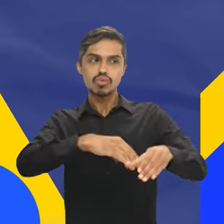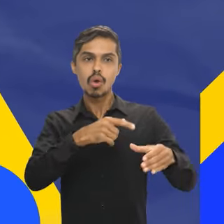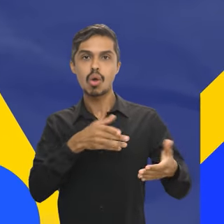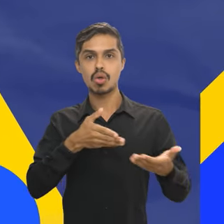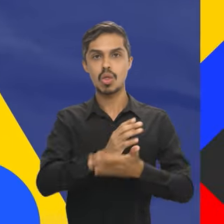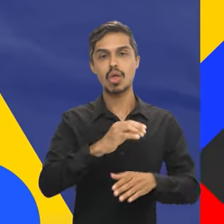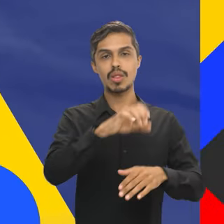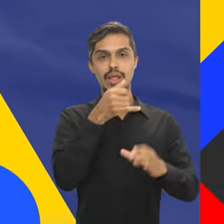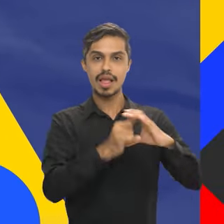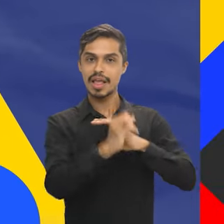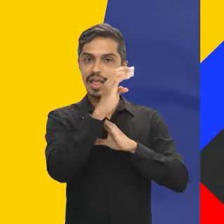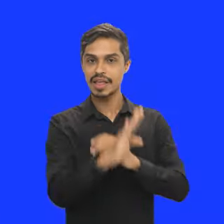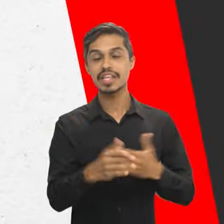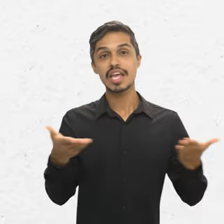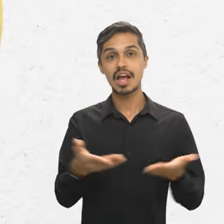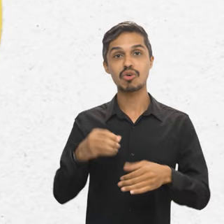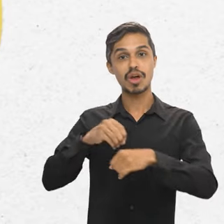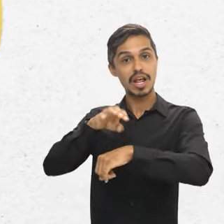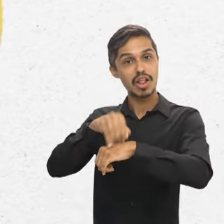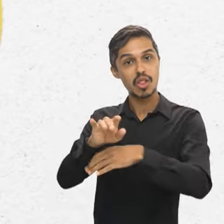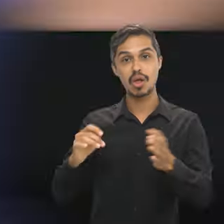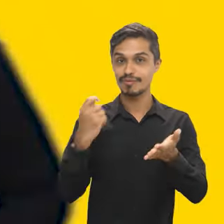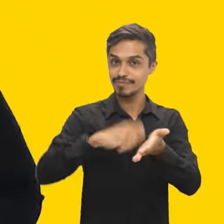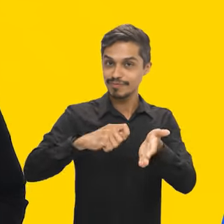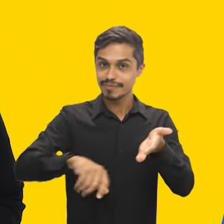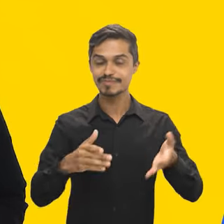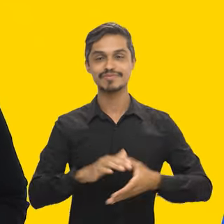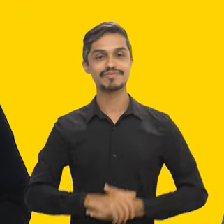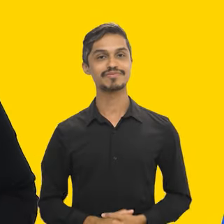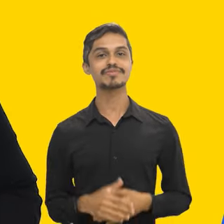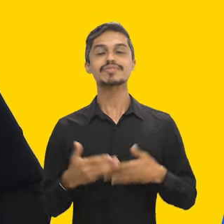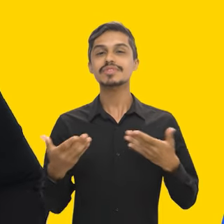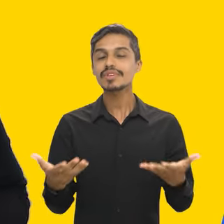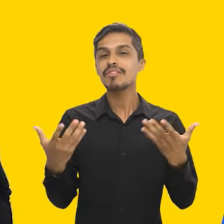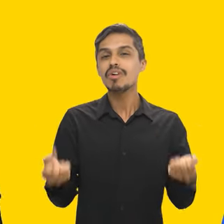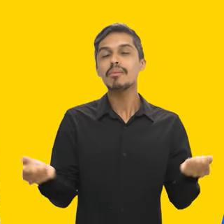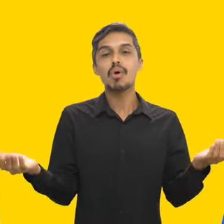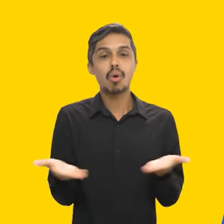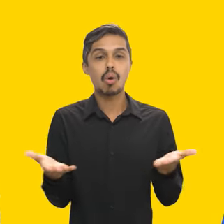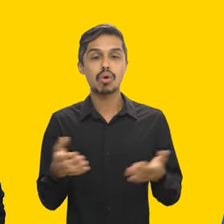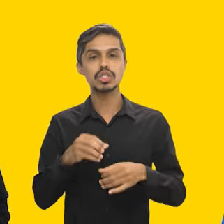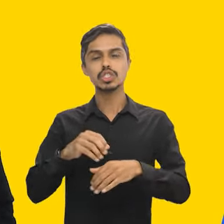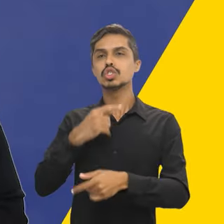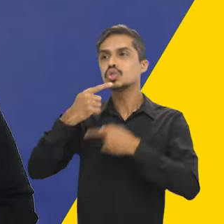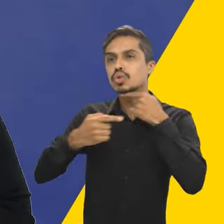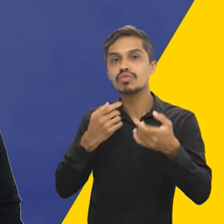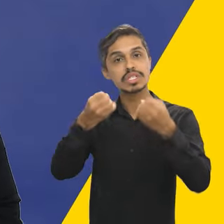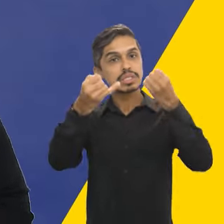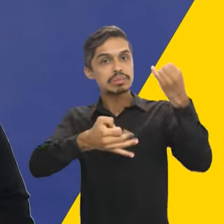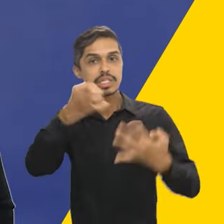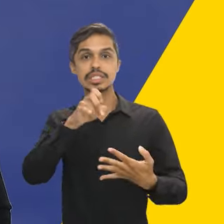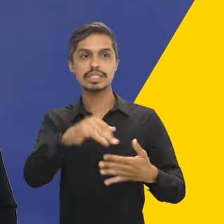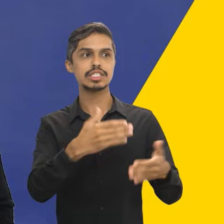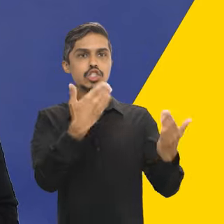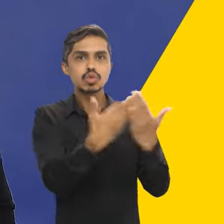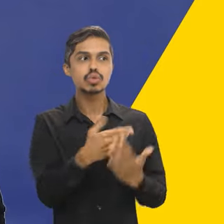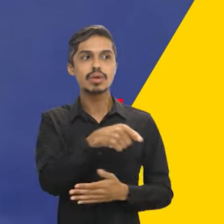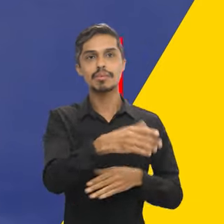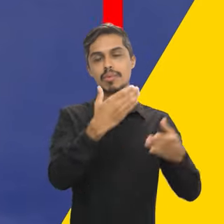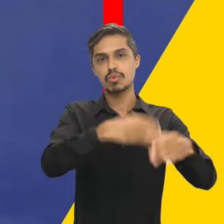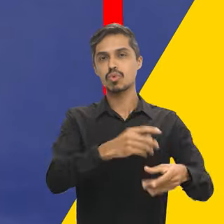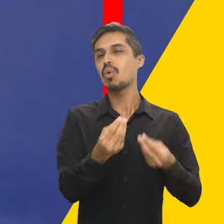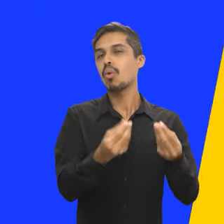Brasil de Comunicação e esse é o Tome Nota. Na edição de hoje vamos tirar dúvidas de quem está se preparando para a prova.